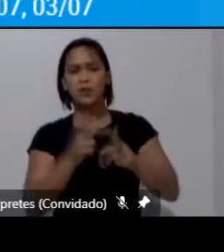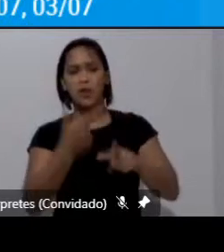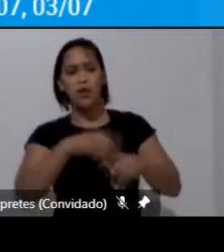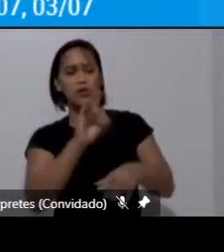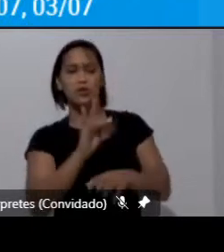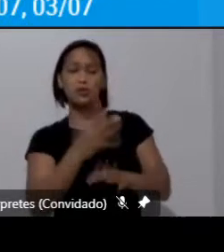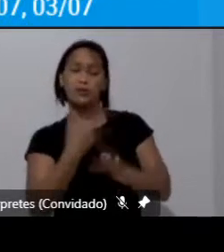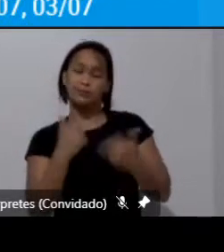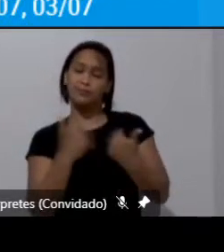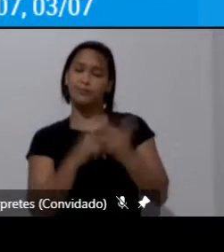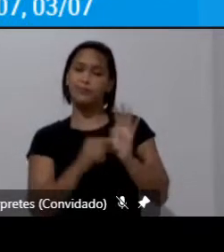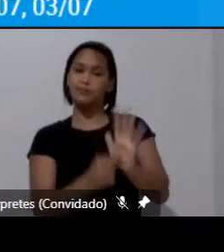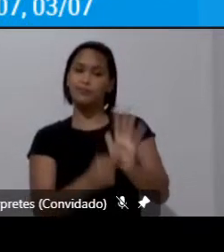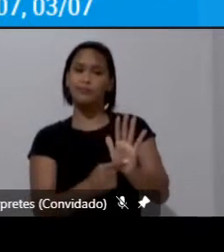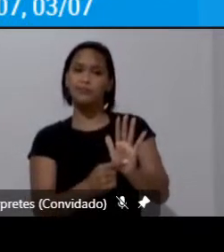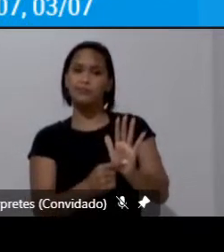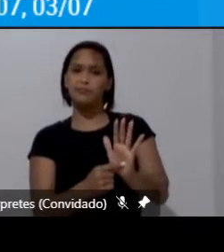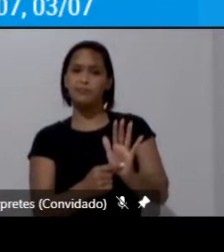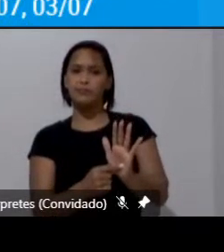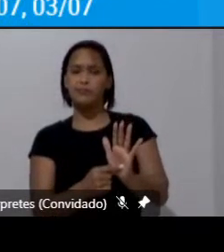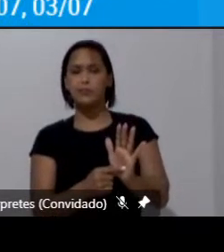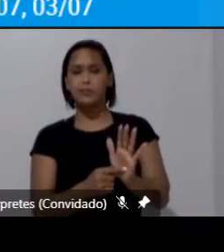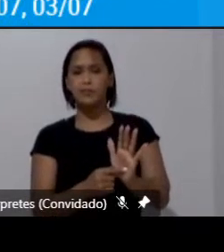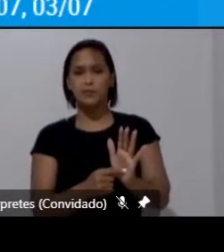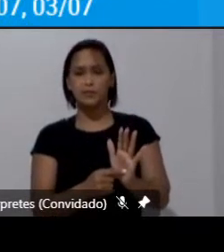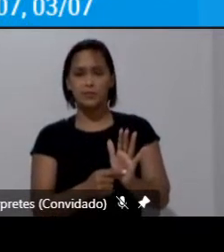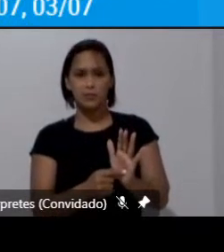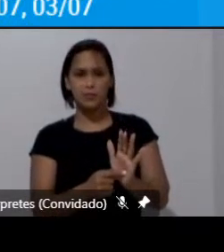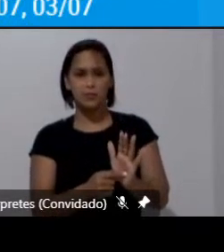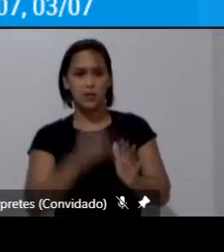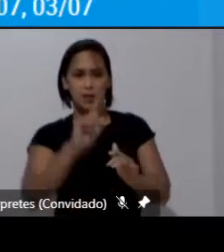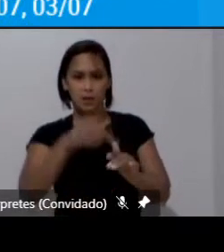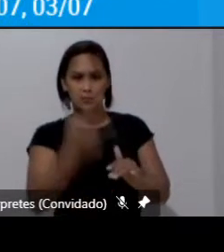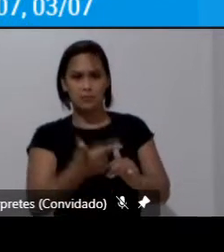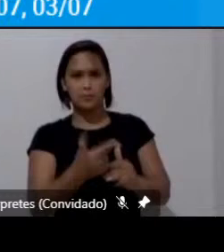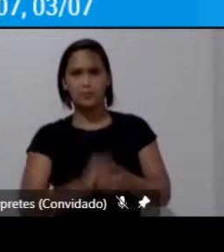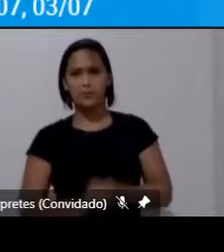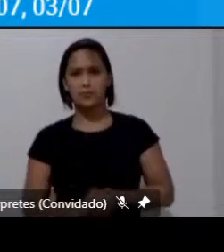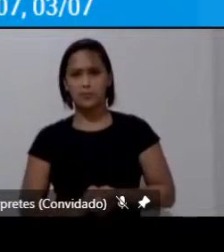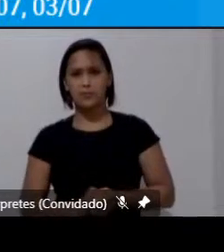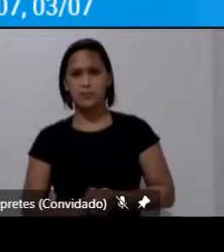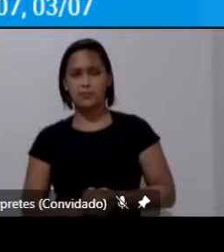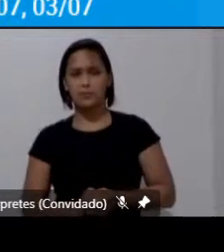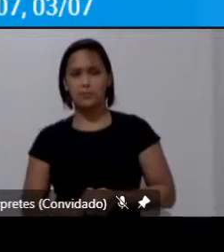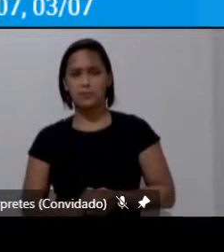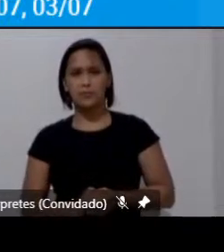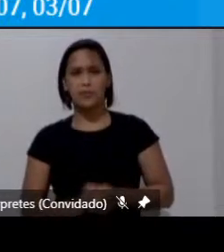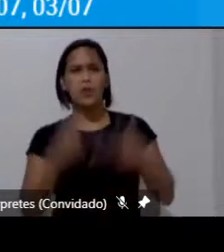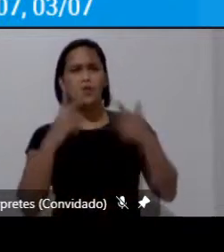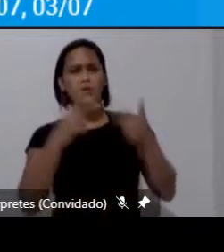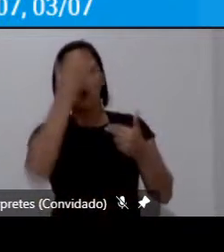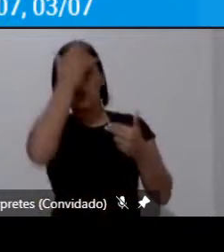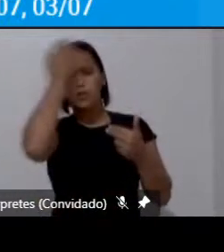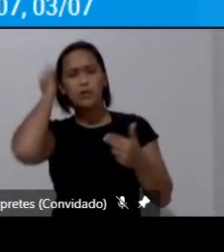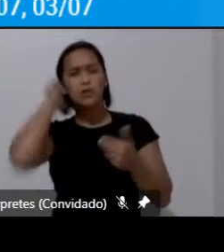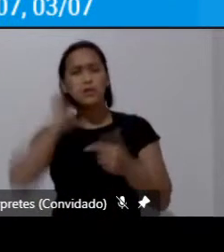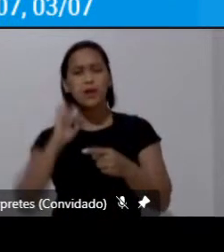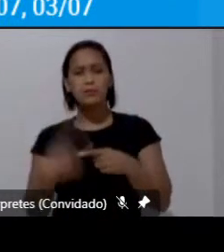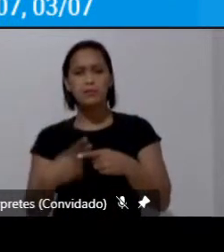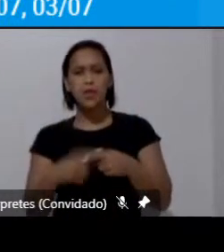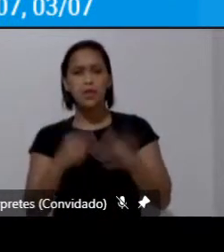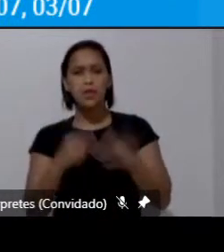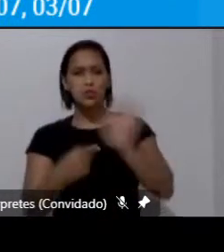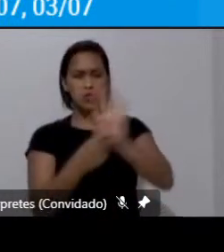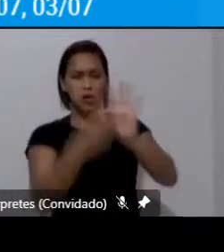individualmente a próxima eu vou cortar uma parte só